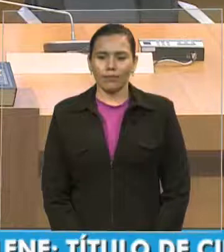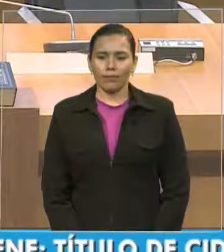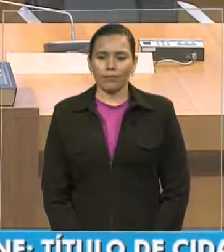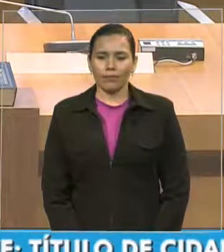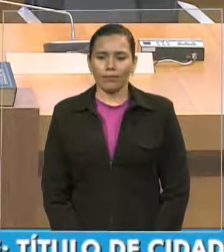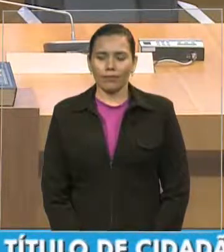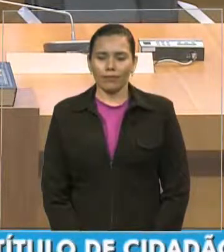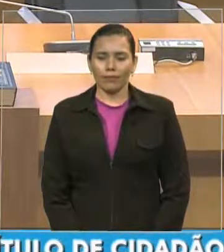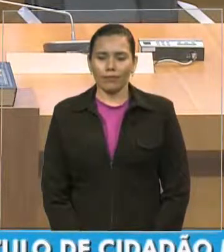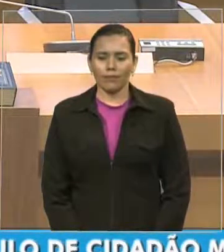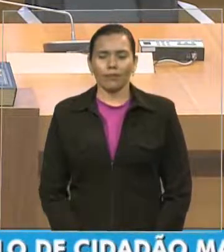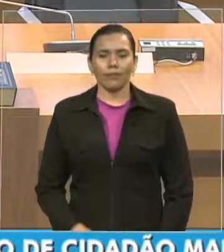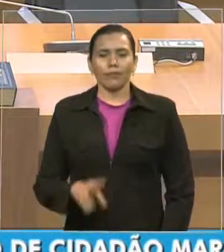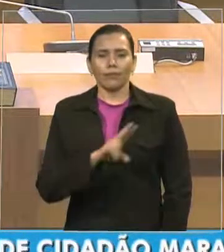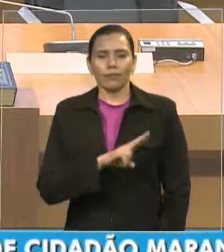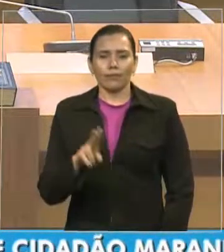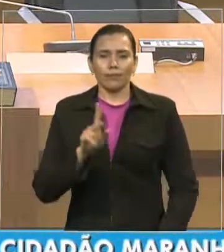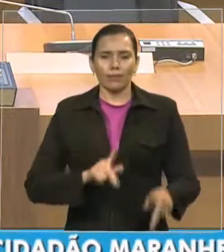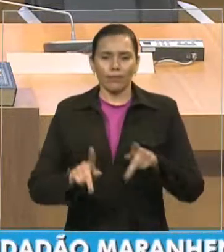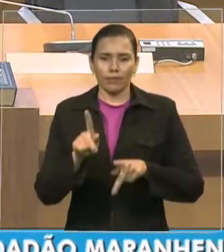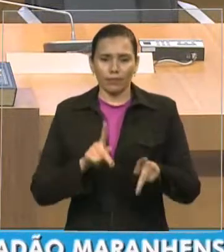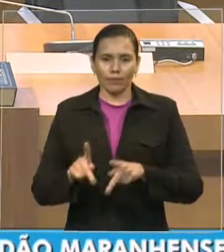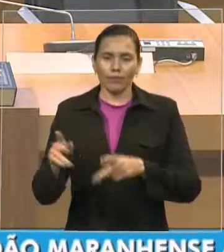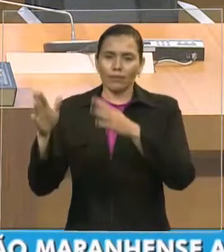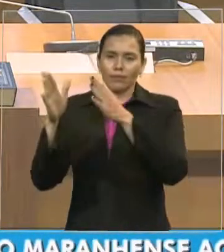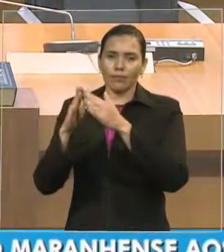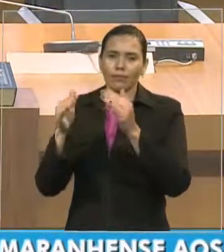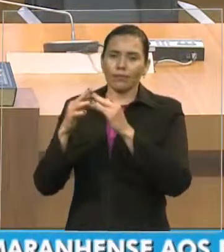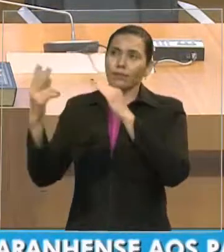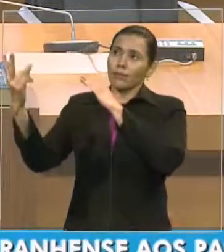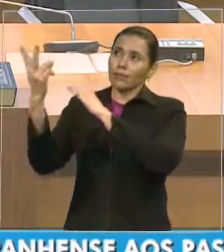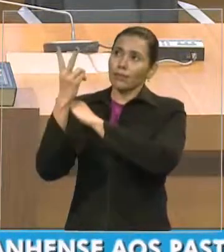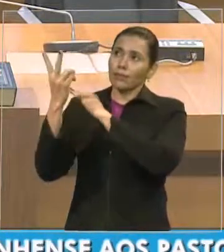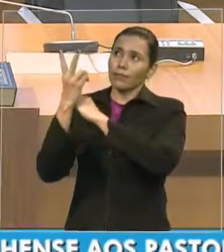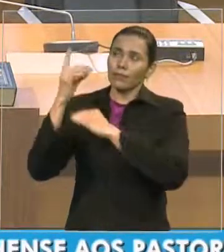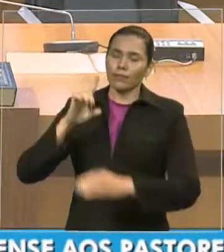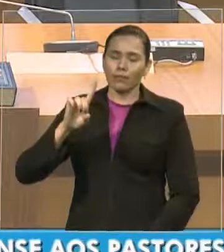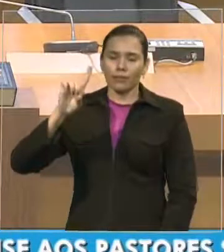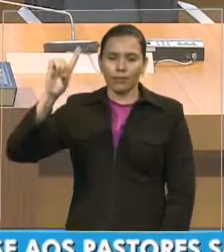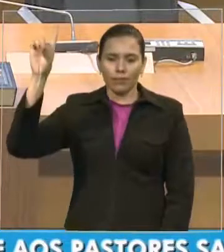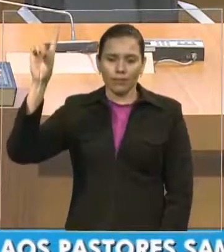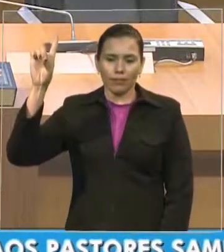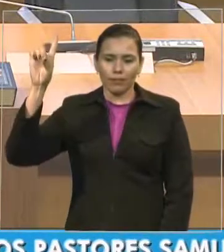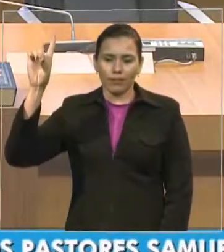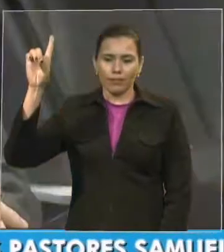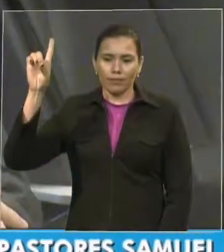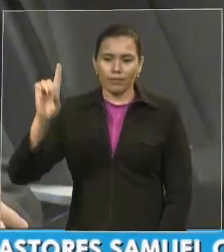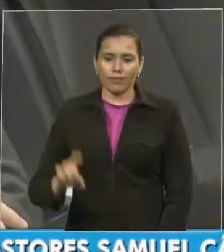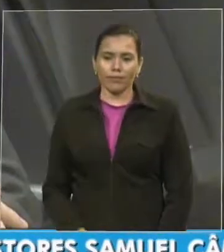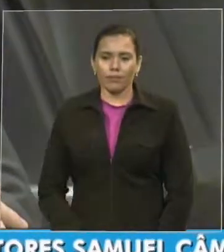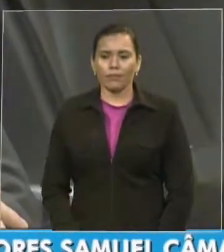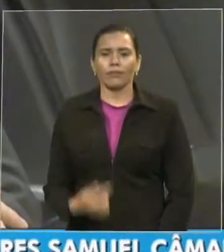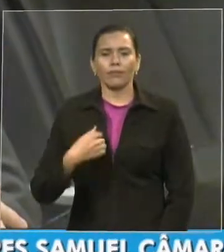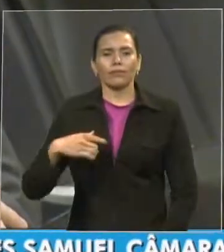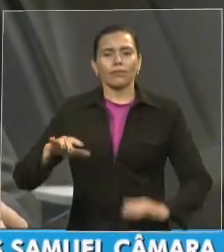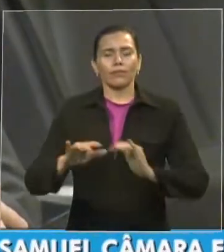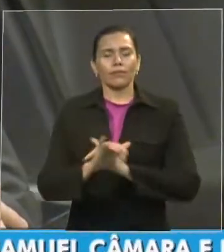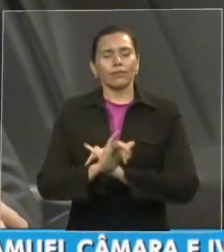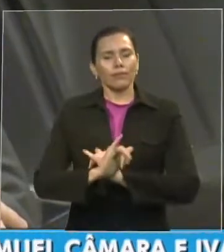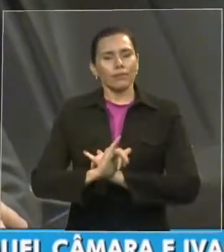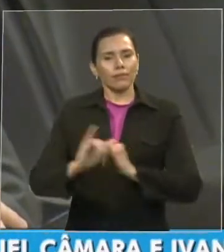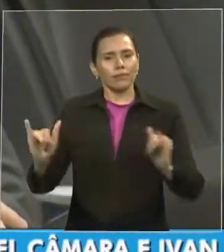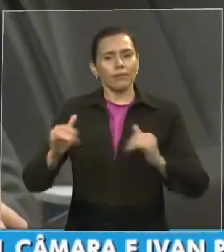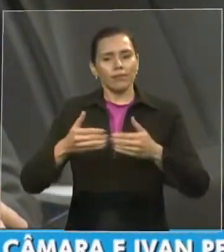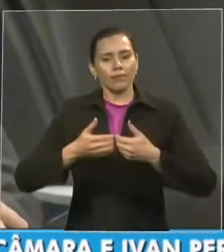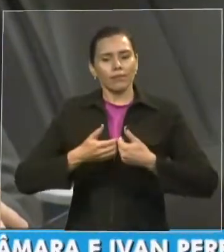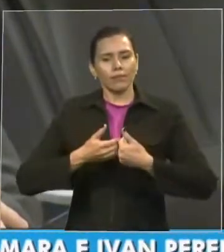Em nome do povo e invocando a proteção de Deus, declaro aberta